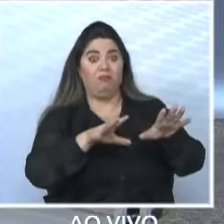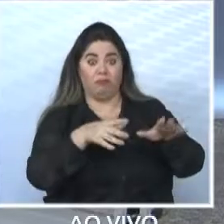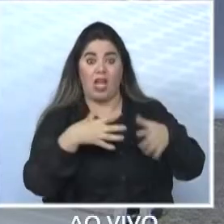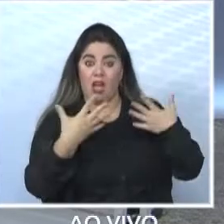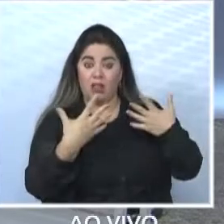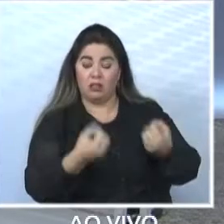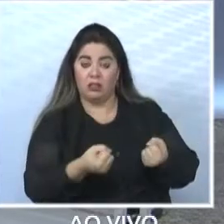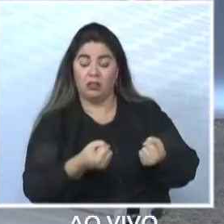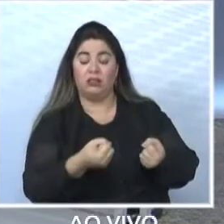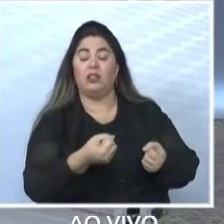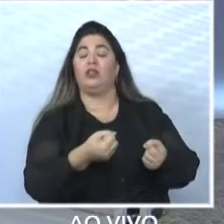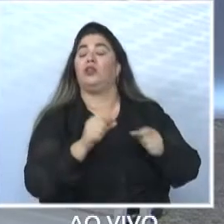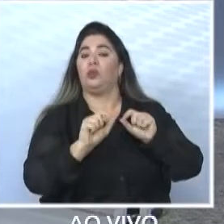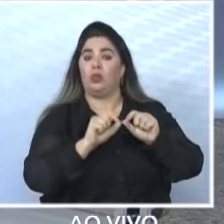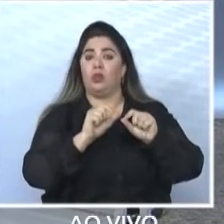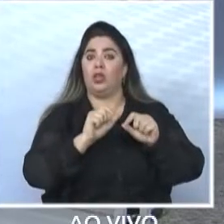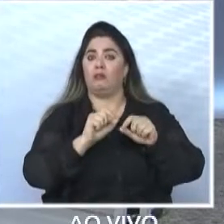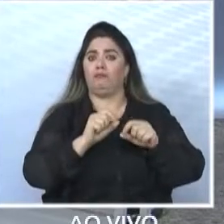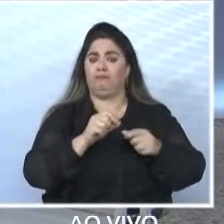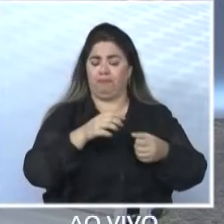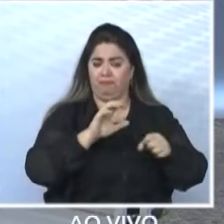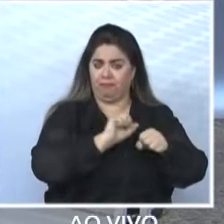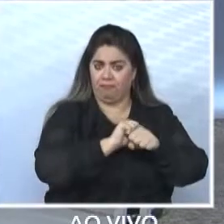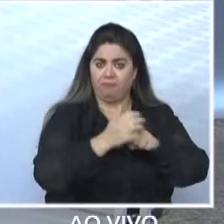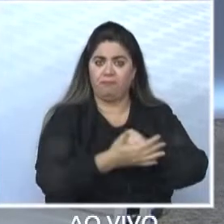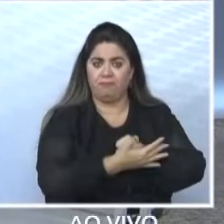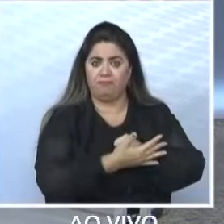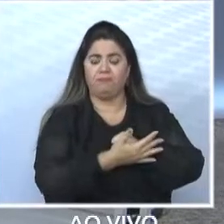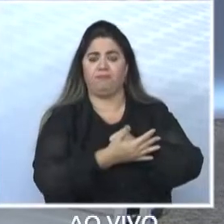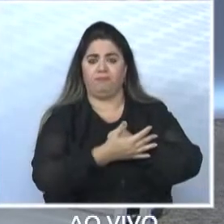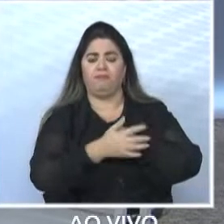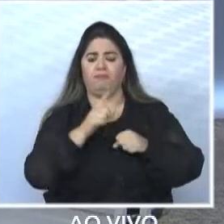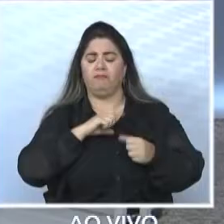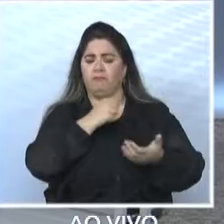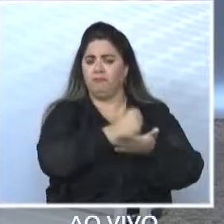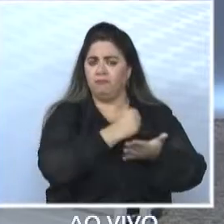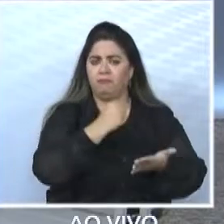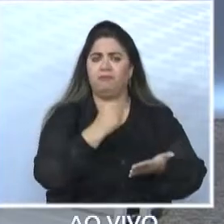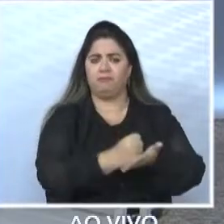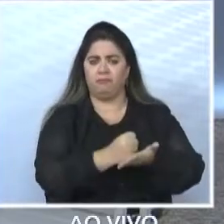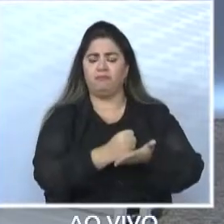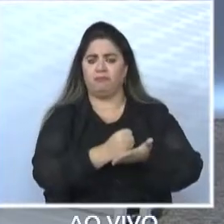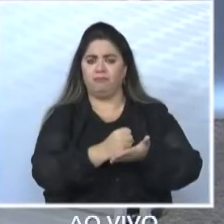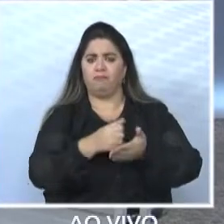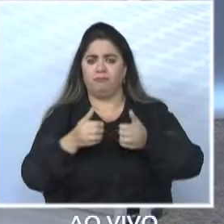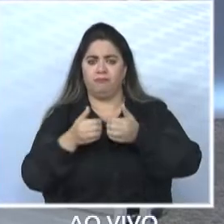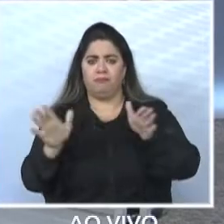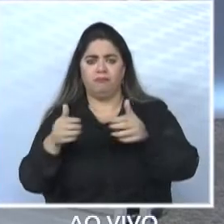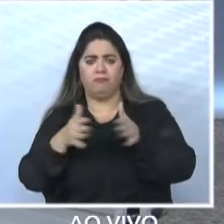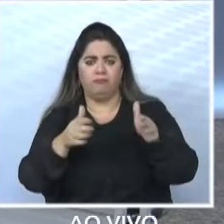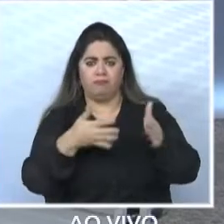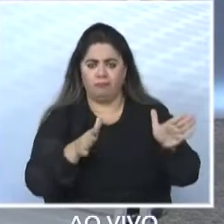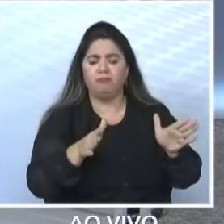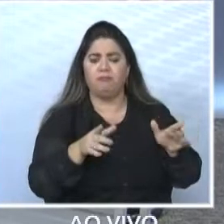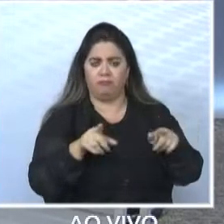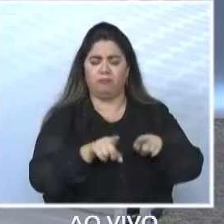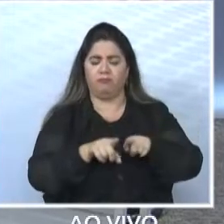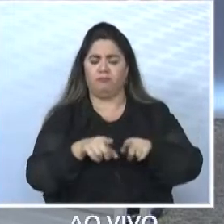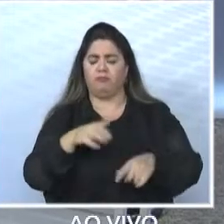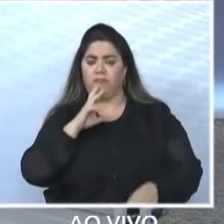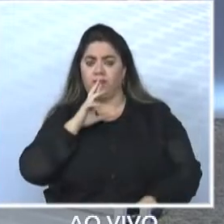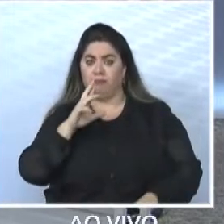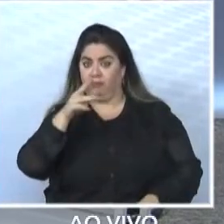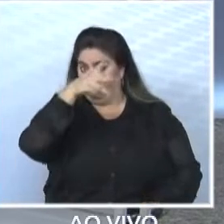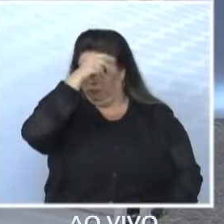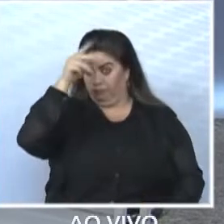momento, existe um questionamento da renovação de contrato. A Santa Casa diz que mantém os leitos abertos. Vai aguardar uma resposta da Prefeitura e uma